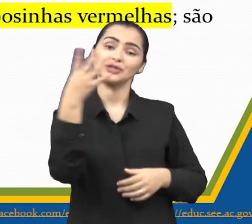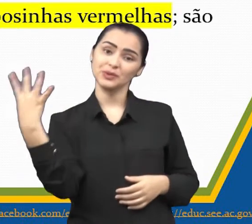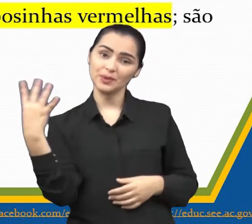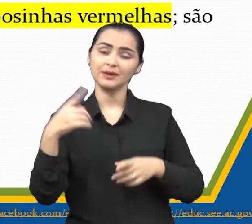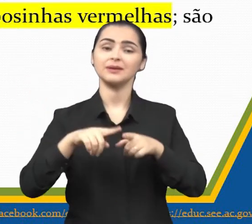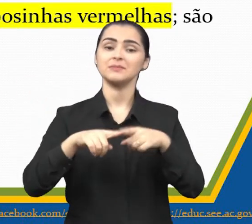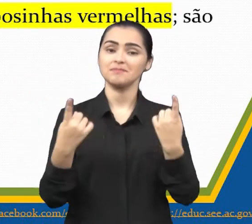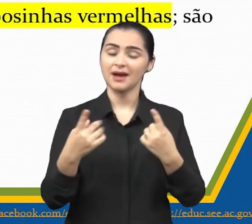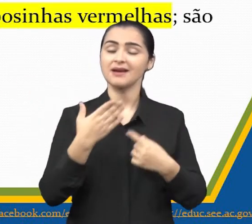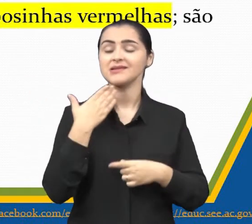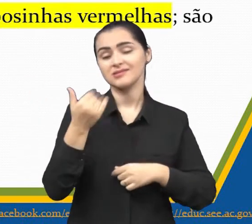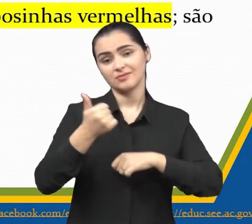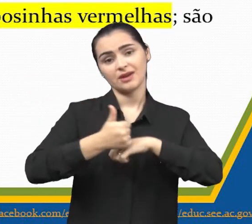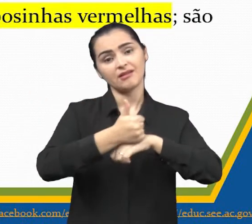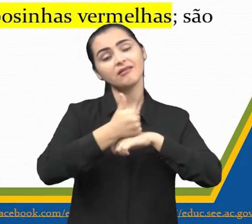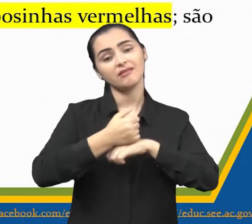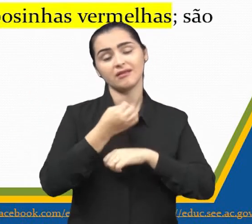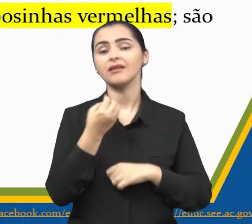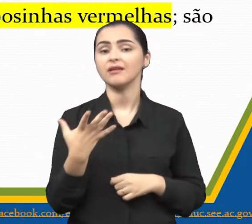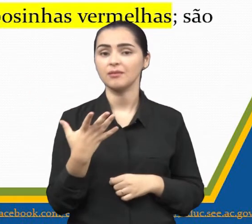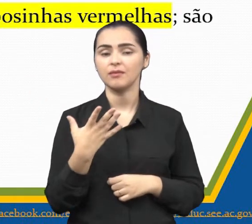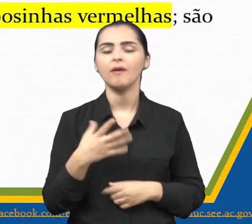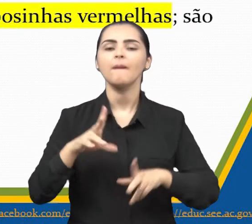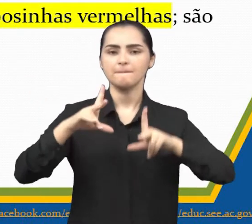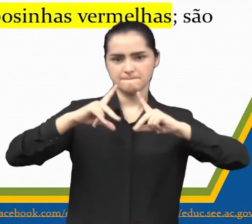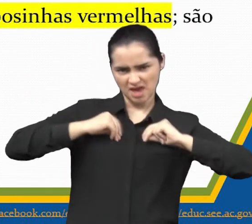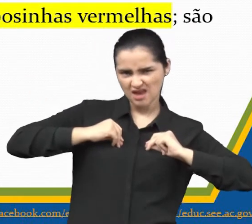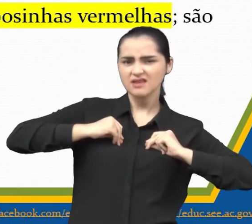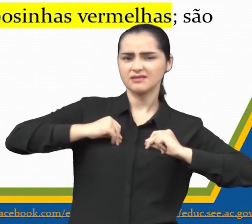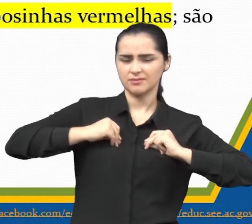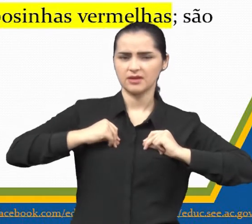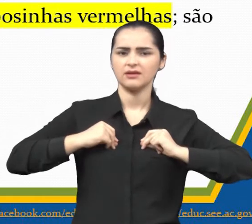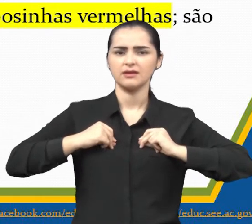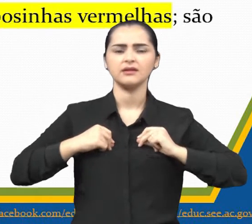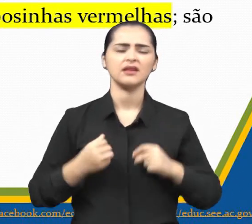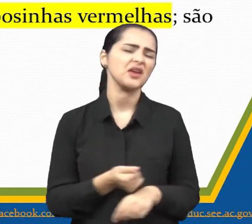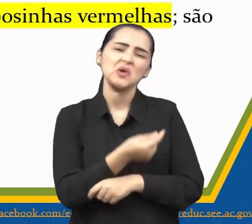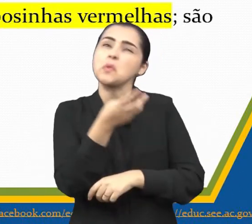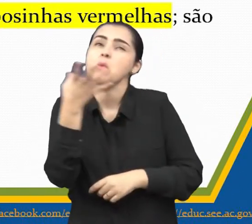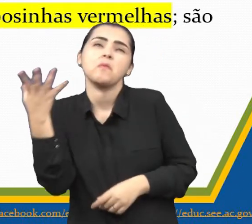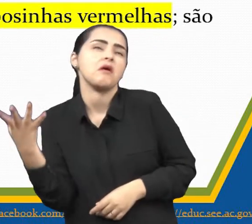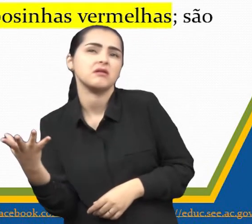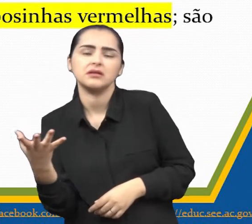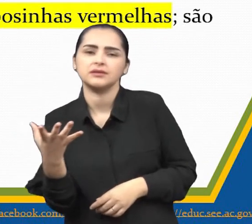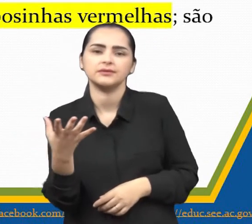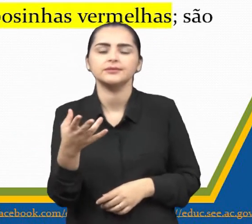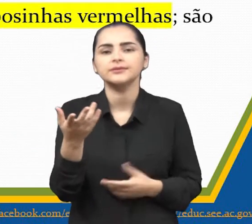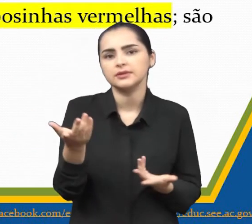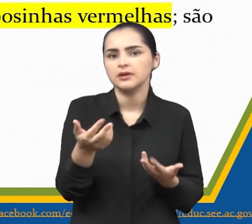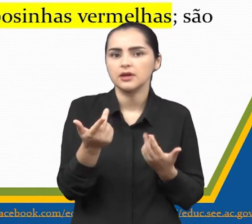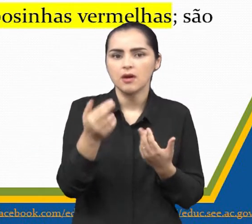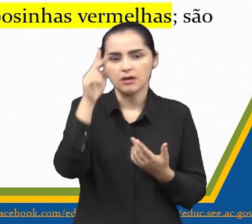tendo em vista a qualidade. Então, quando eu falo merecimento, não é a questão da quantidade, como fala a história. Ela estava se